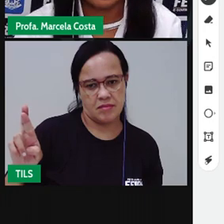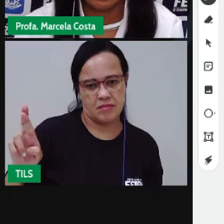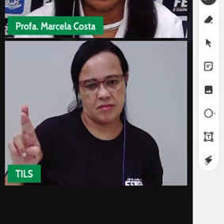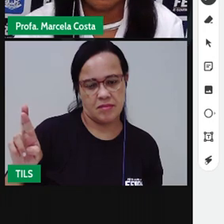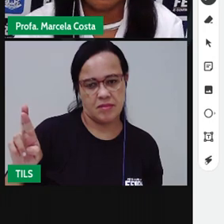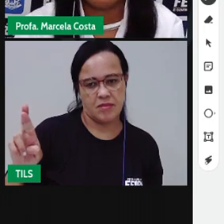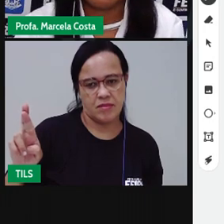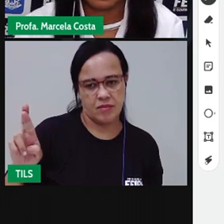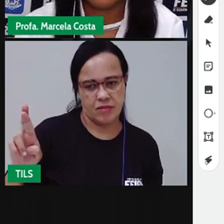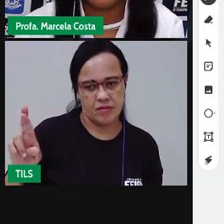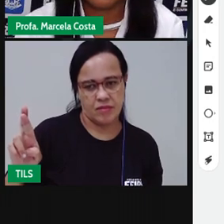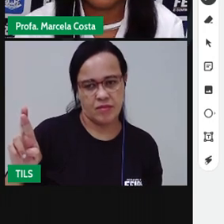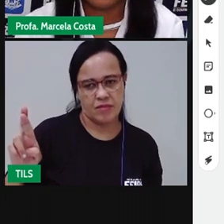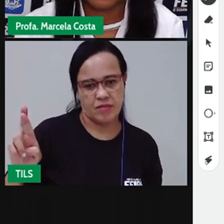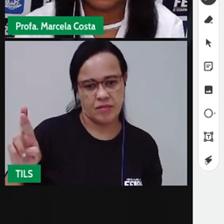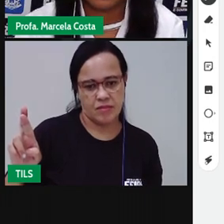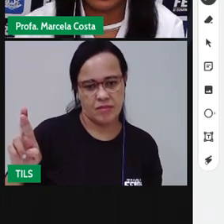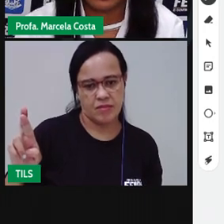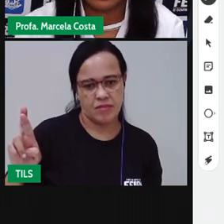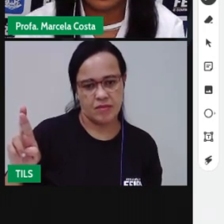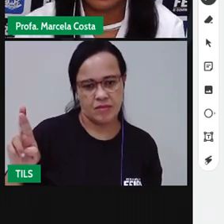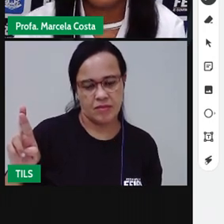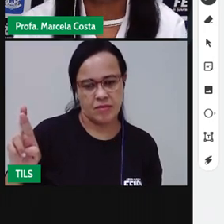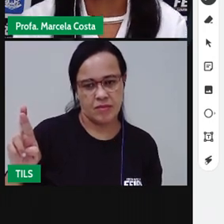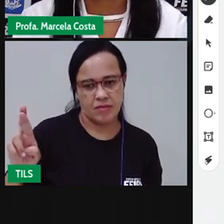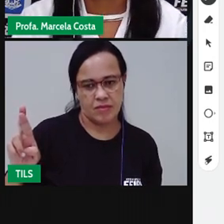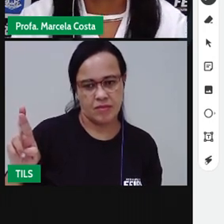reto para baixo. Olha.